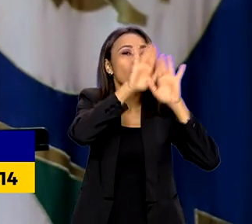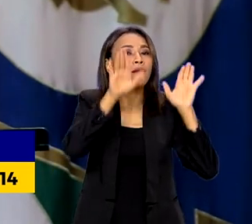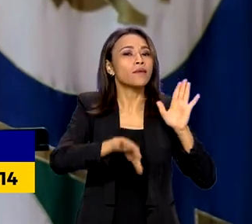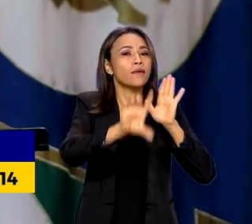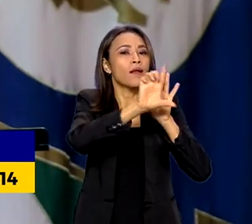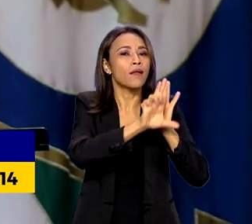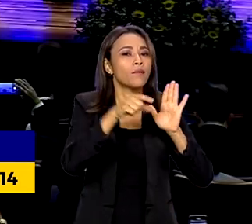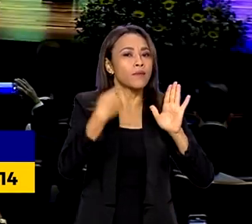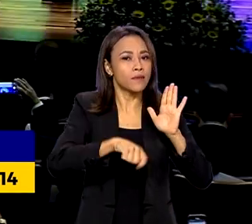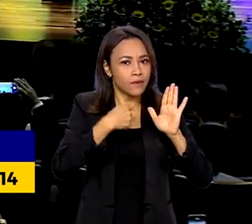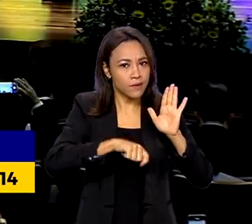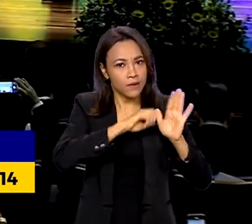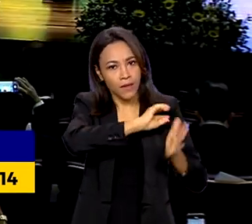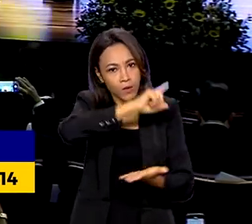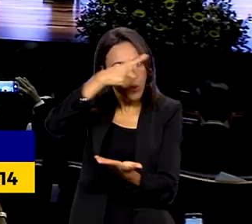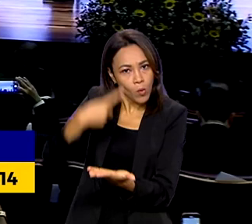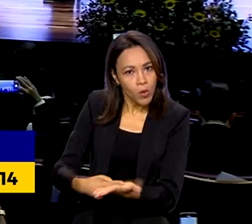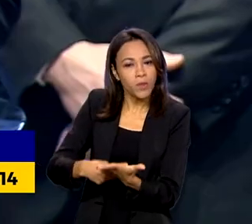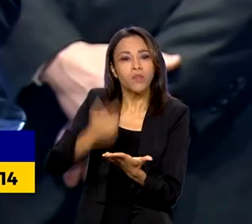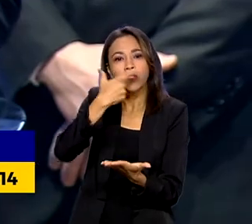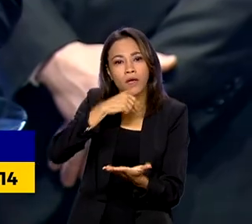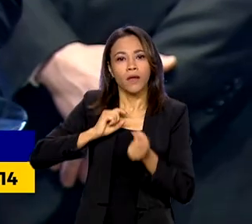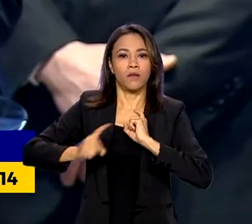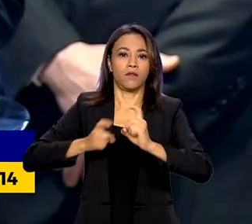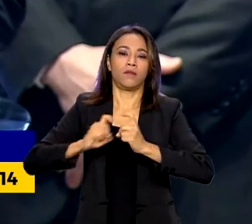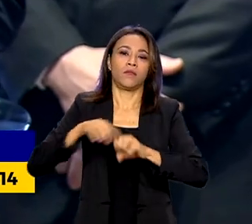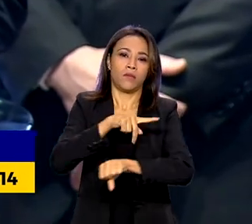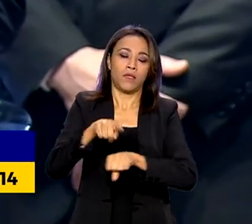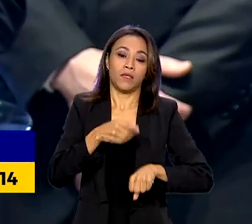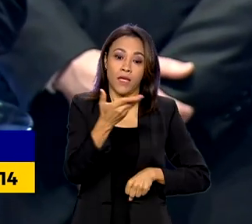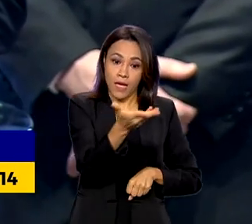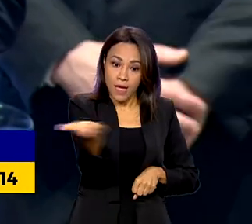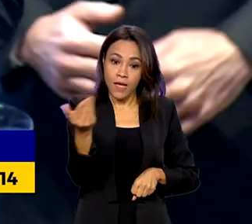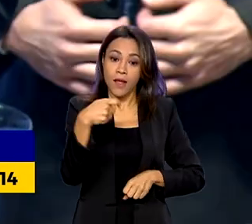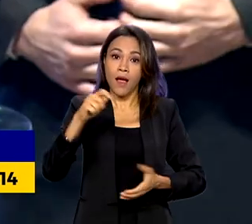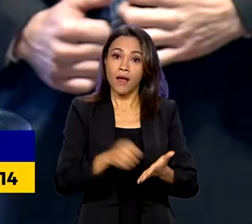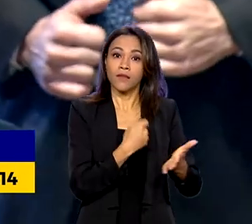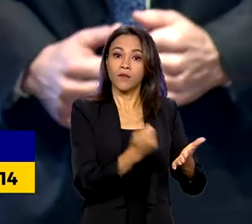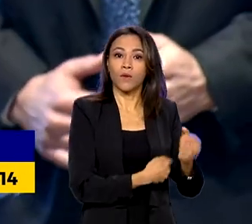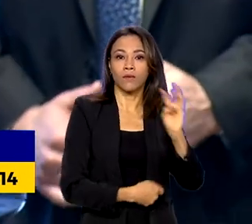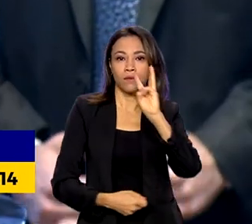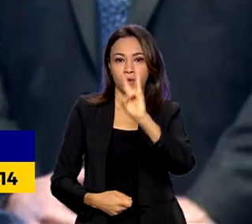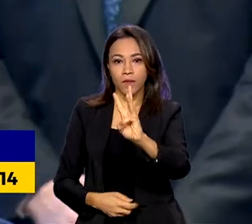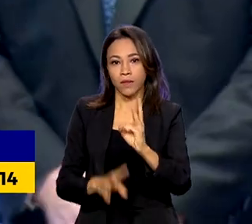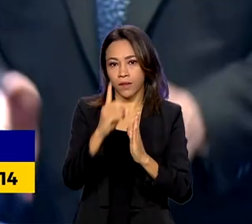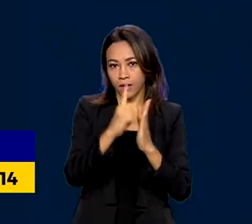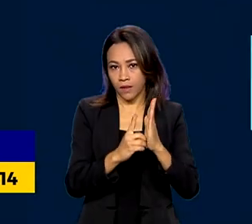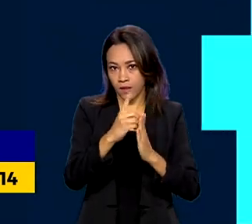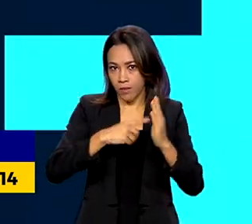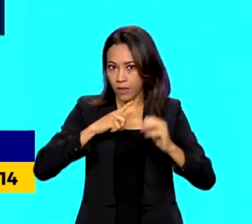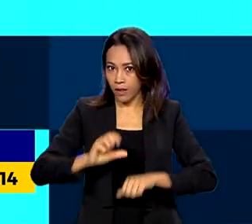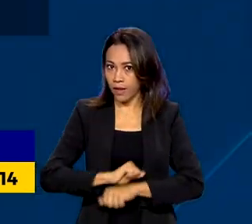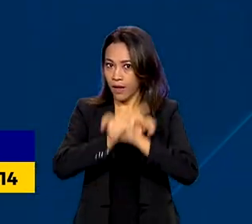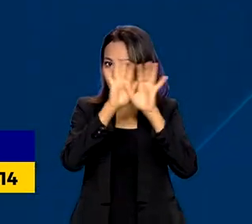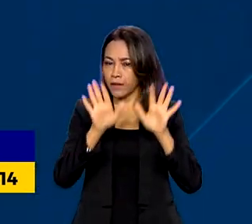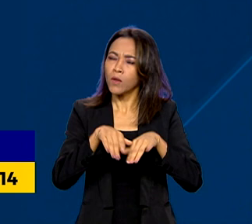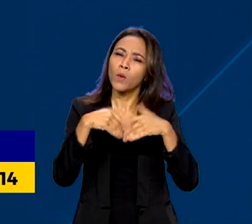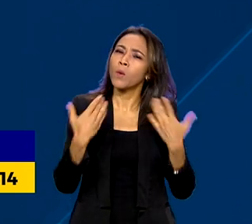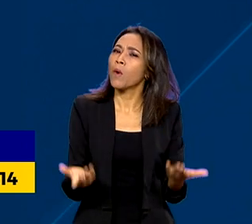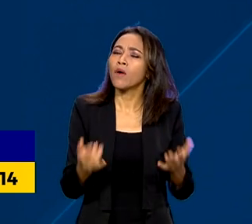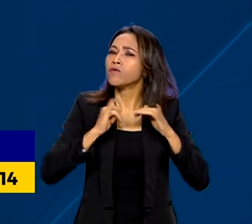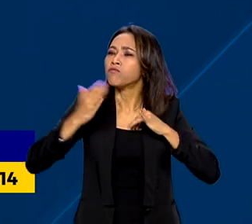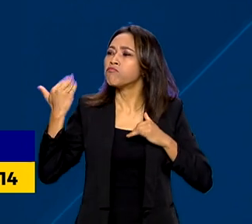que governam o país. O presidente Lula assinou três decretos para fortalecer a transparência no governo. Entre as medidas